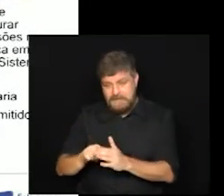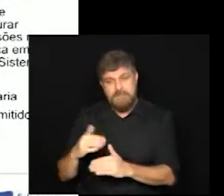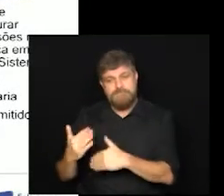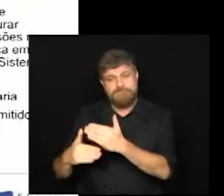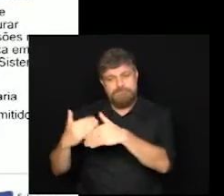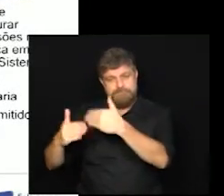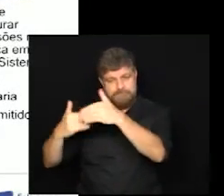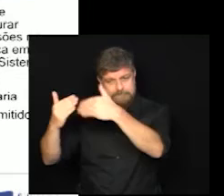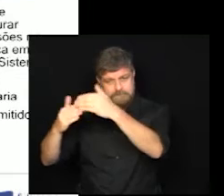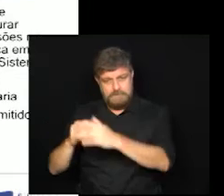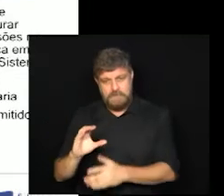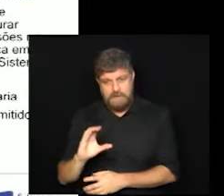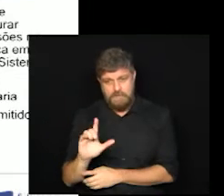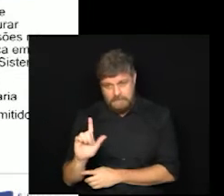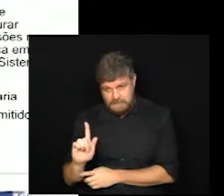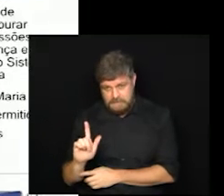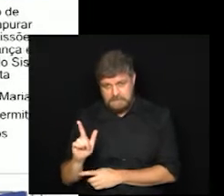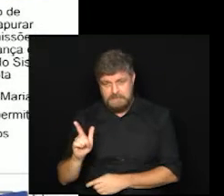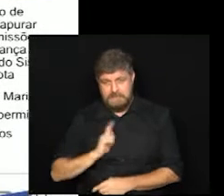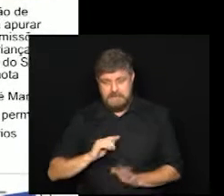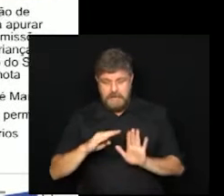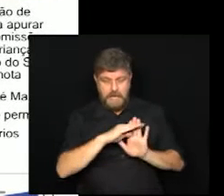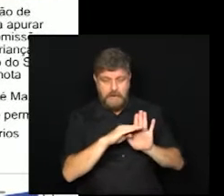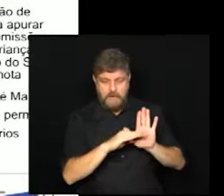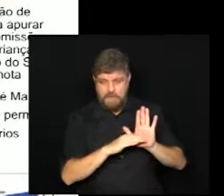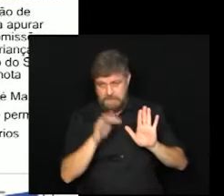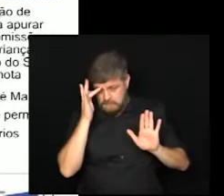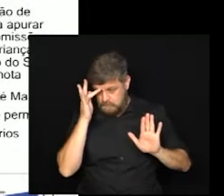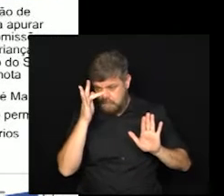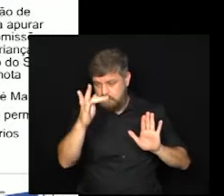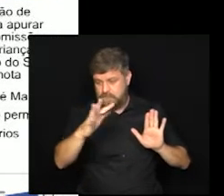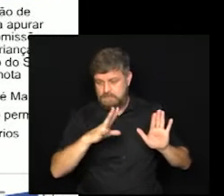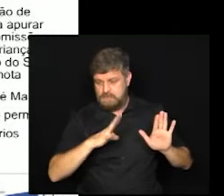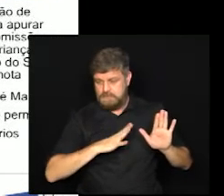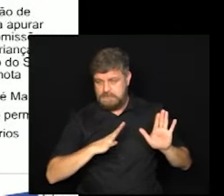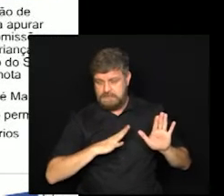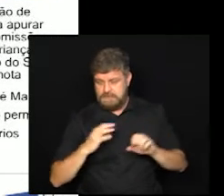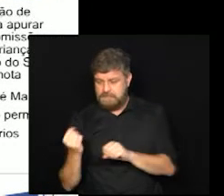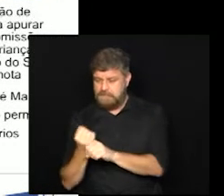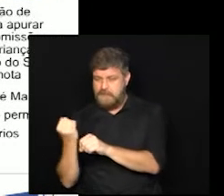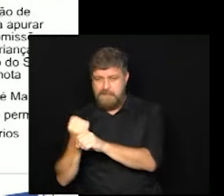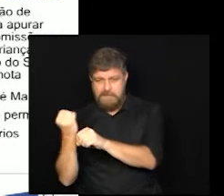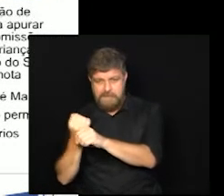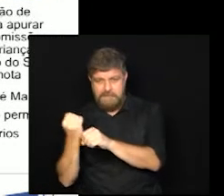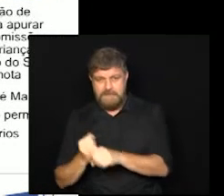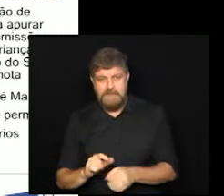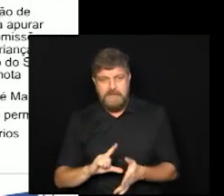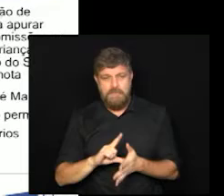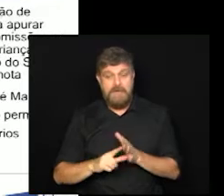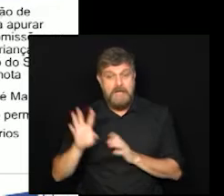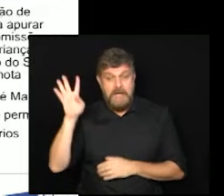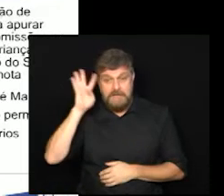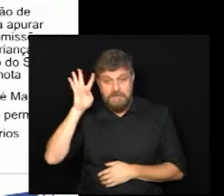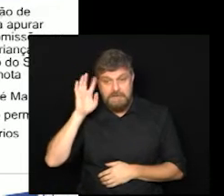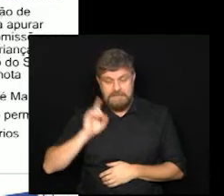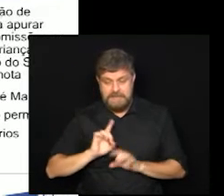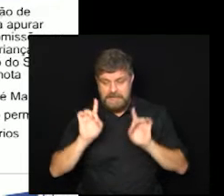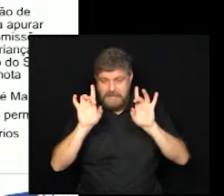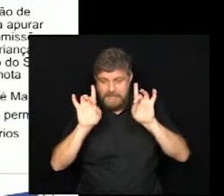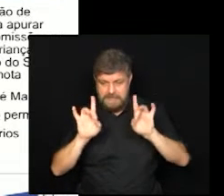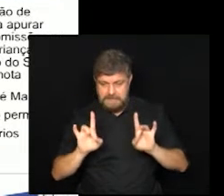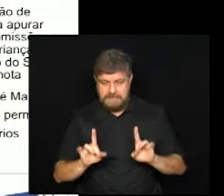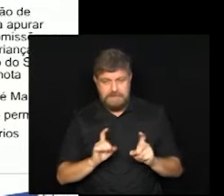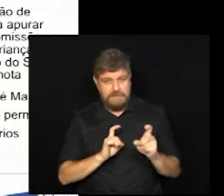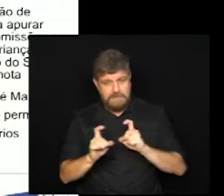do campo grande a partir do plano diretor aí nós temos na quarta reunião extraordinária e na